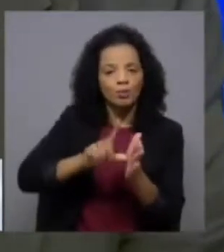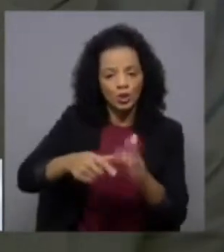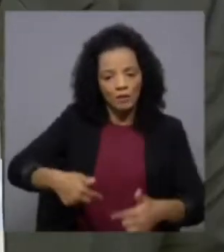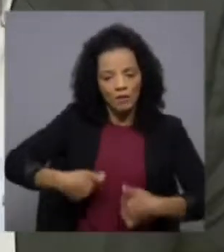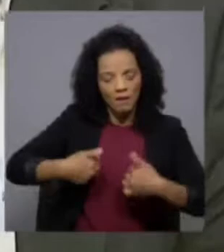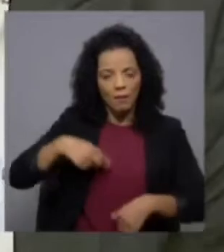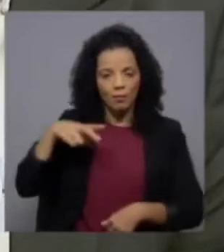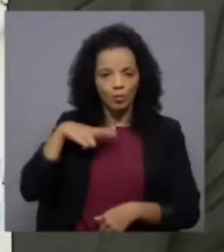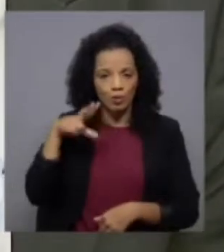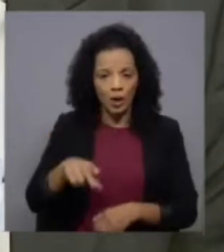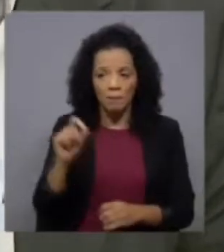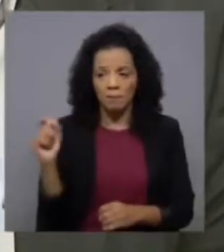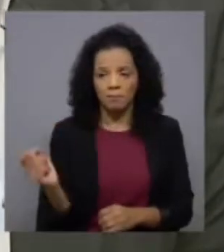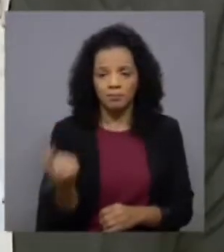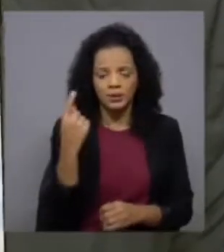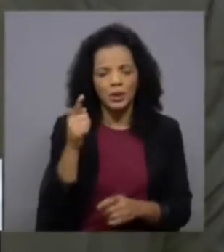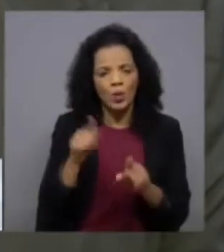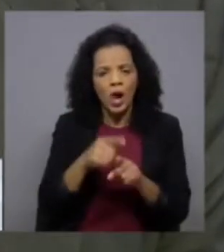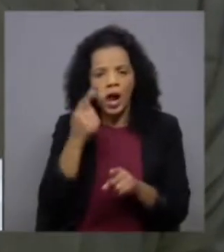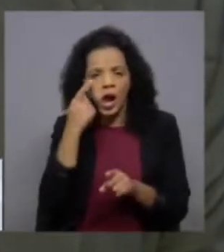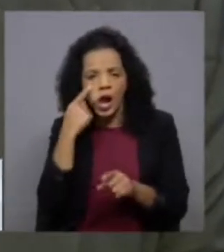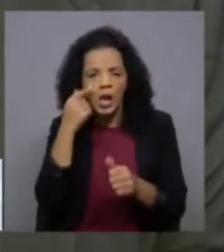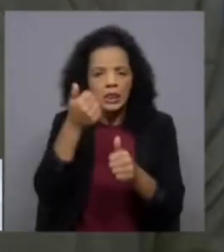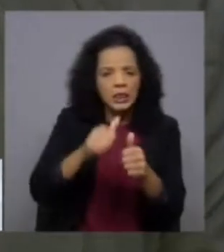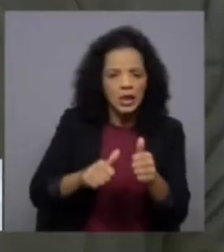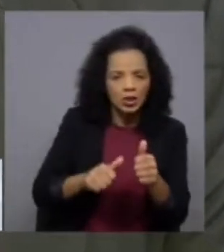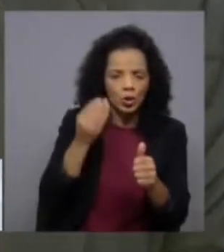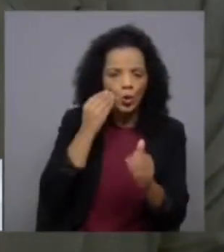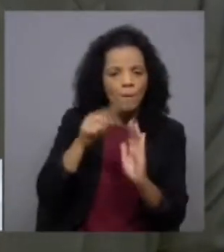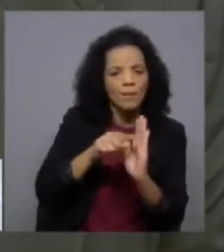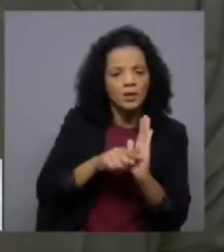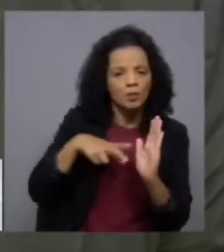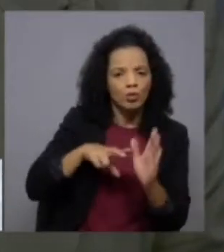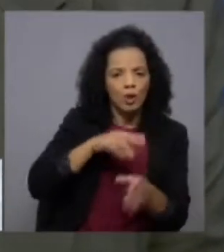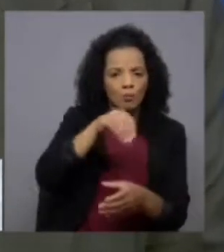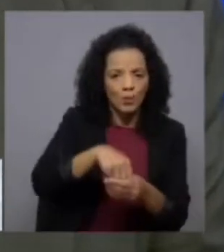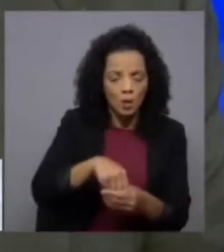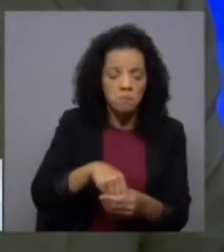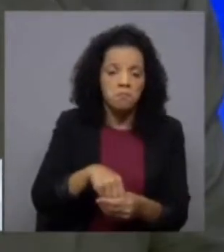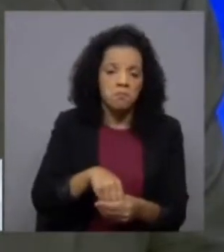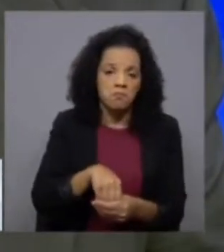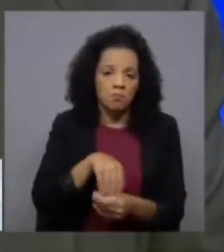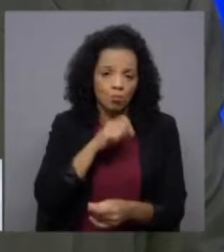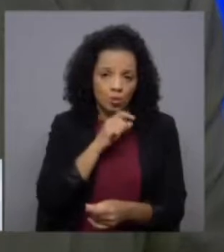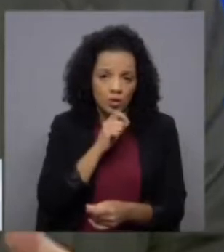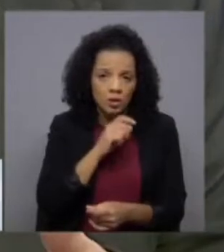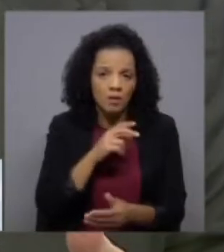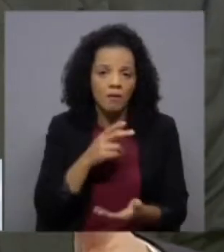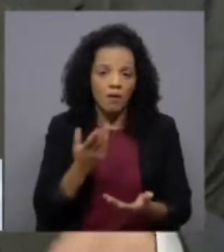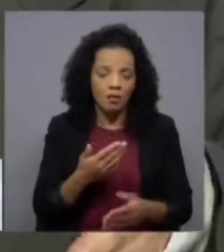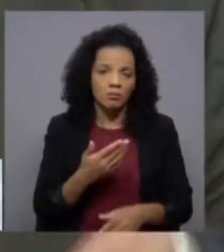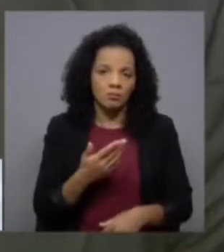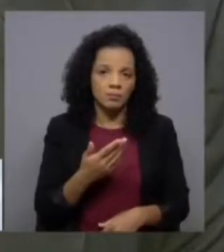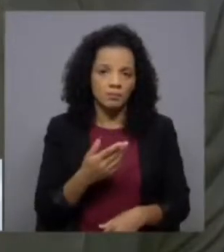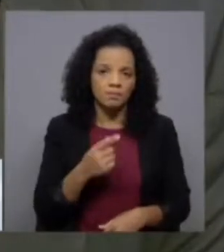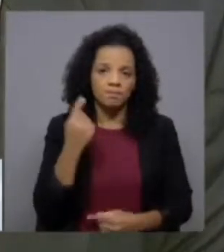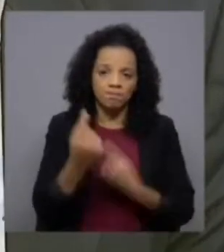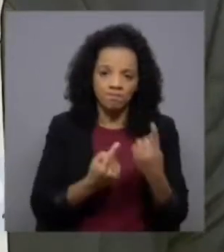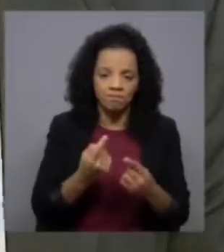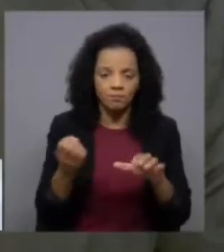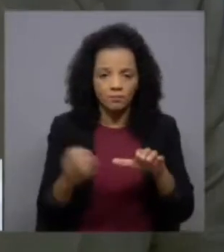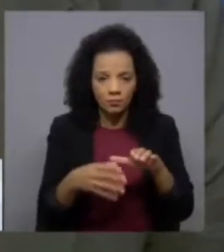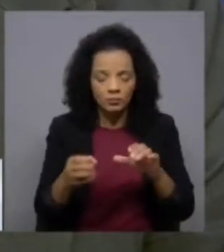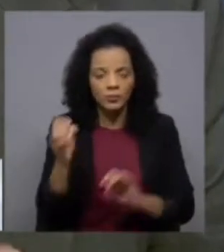Portugal como um primeiro teste desta medida em Portugal pode ser uma coisa que seja feita na verdade até com alguns fundos